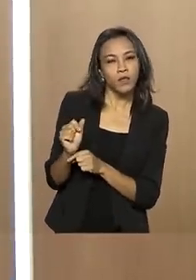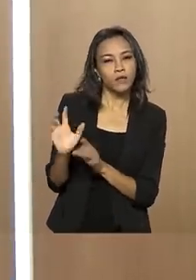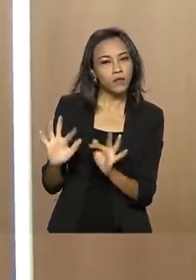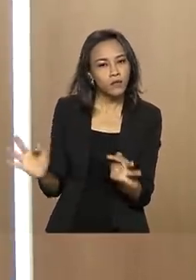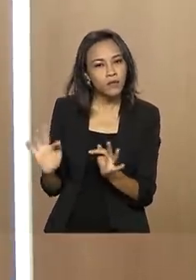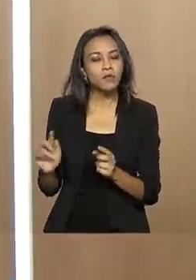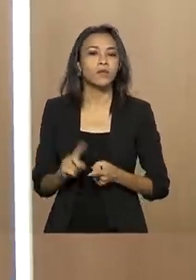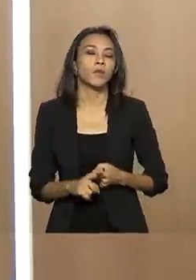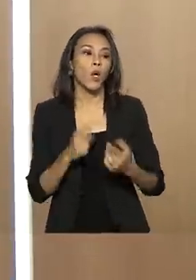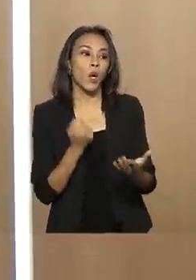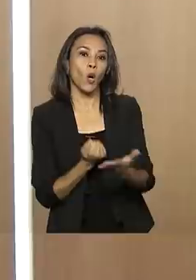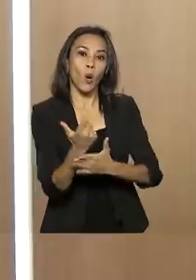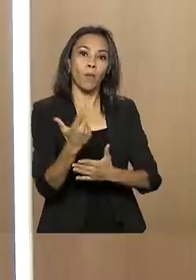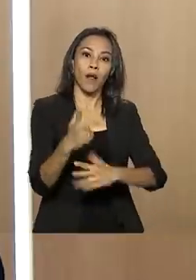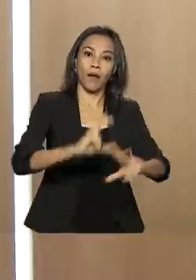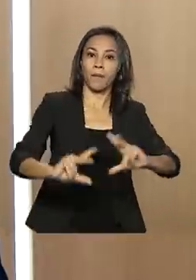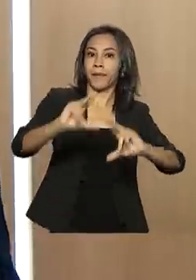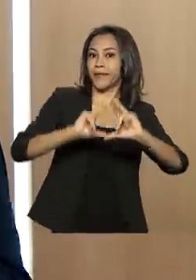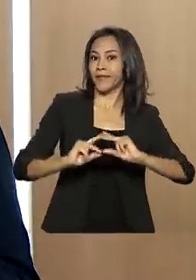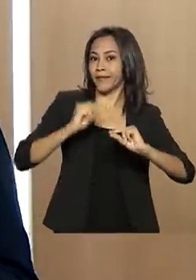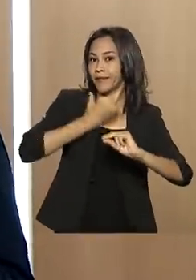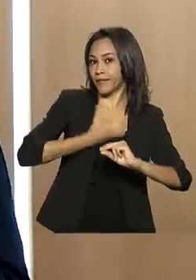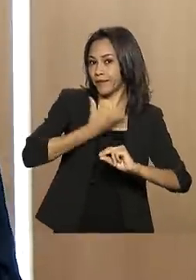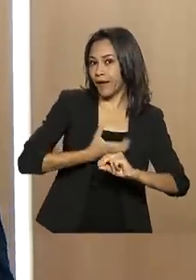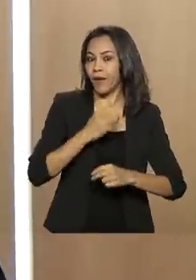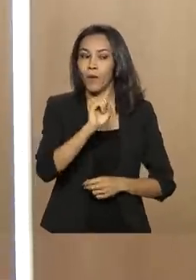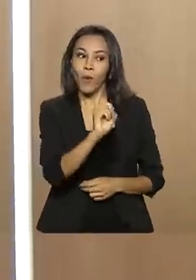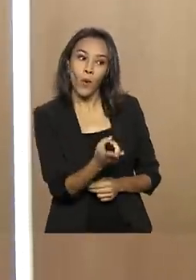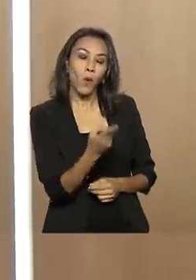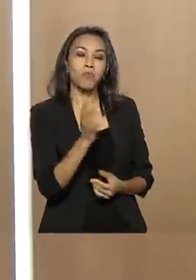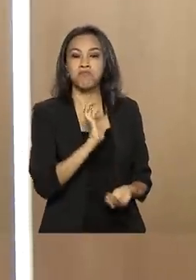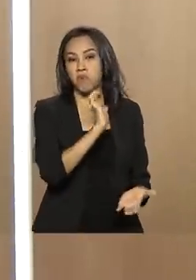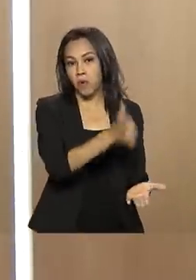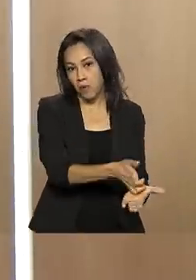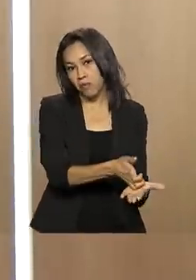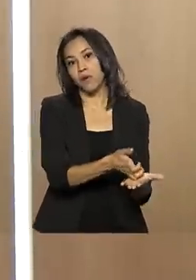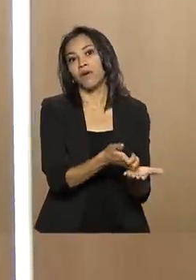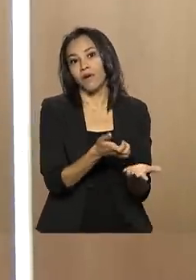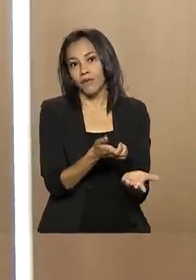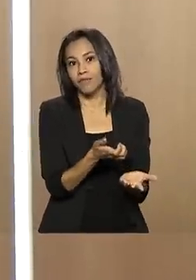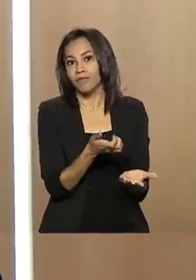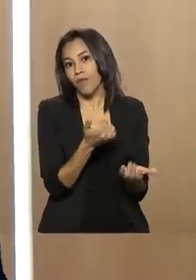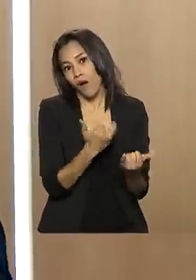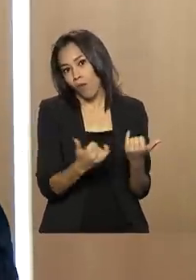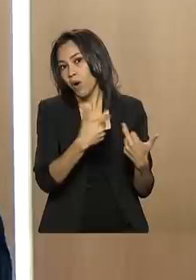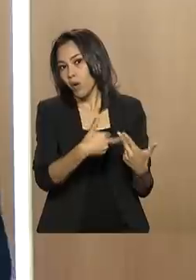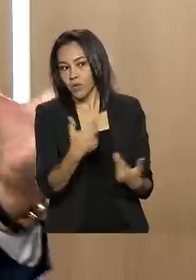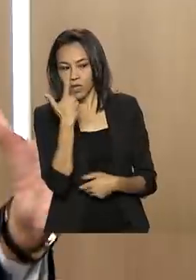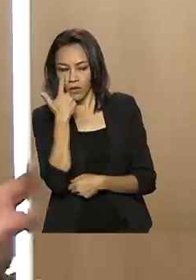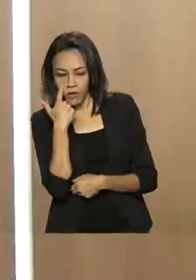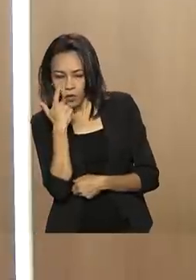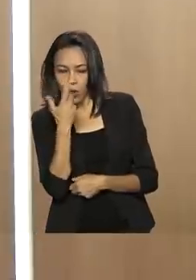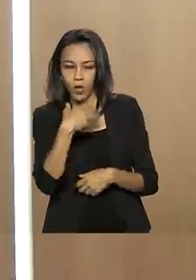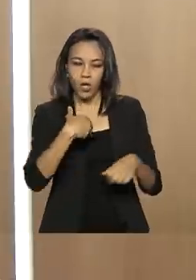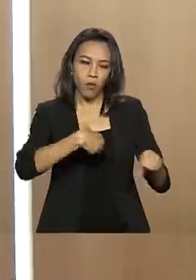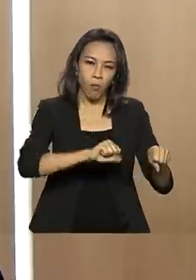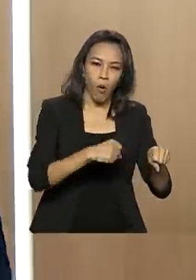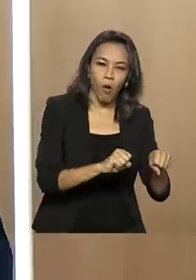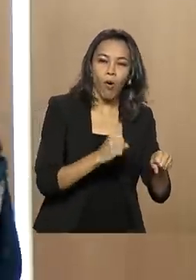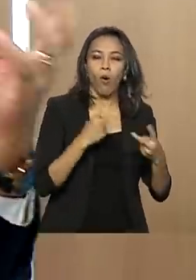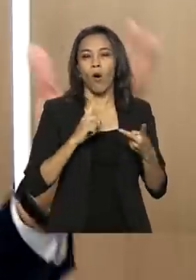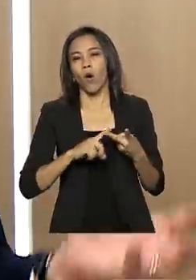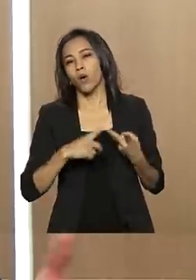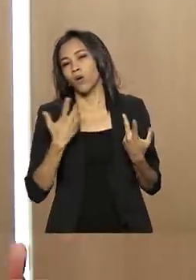comprar os seus presentes de Natal ou poderão adquirir um bem que já estavam de olho, como uma motocicleta, um